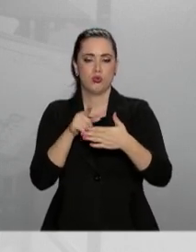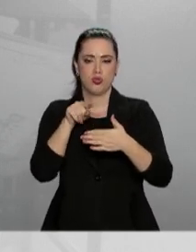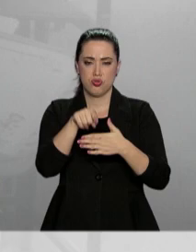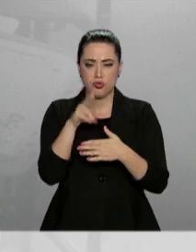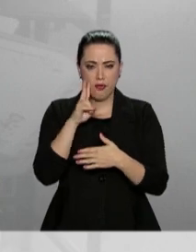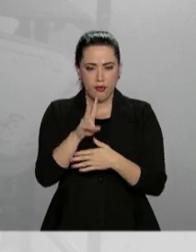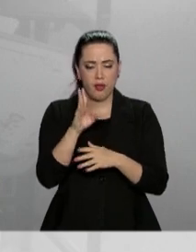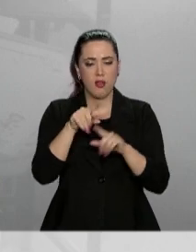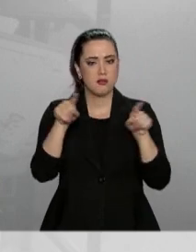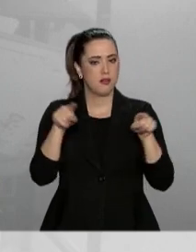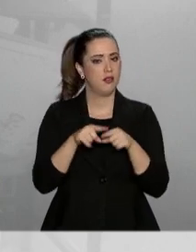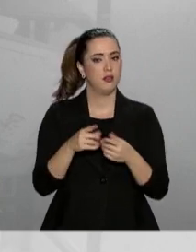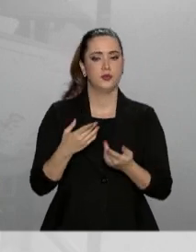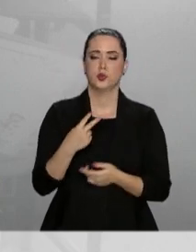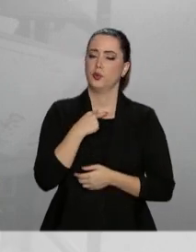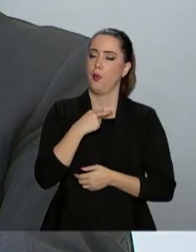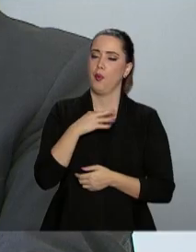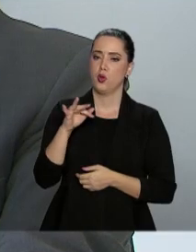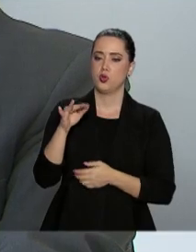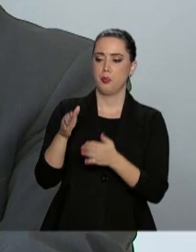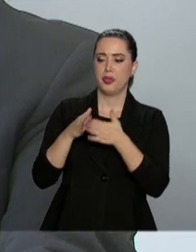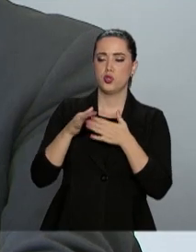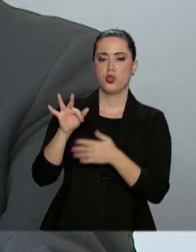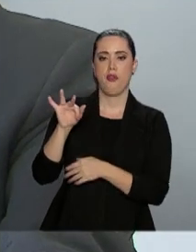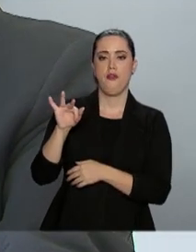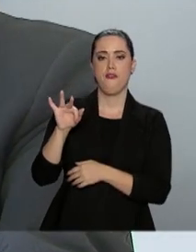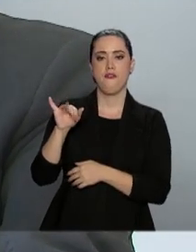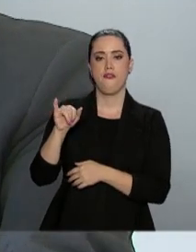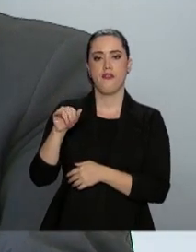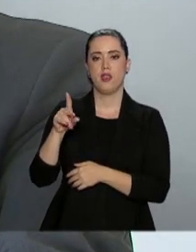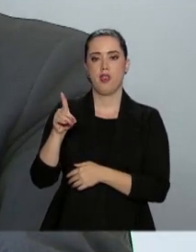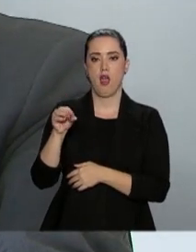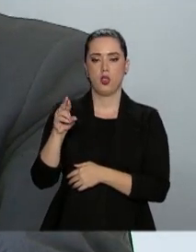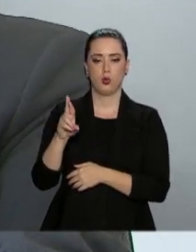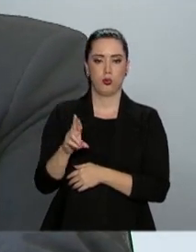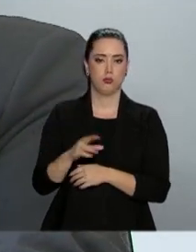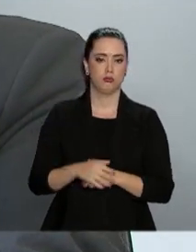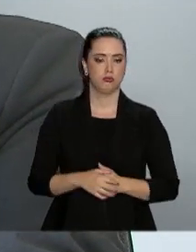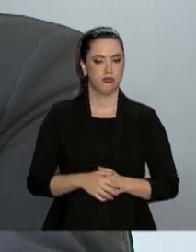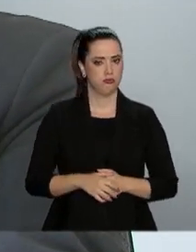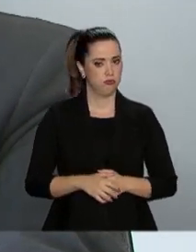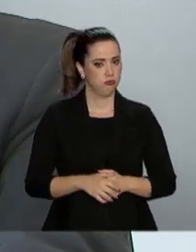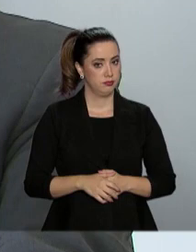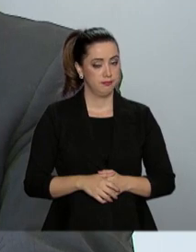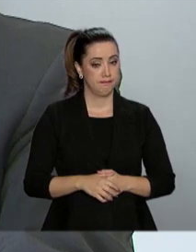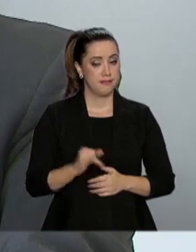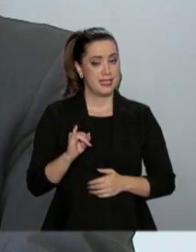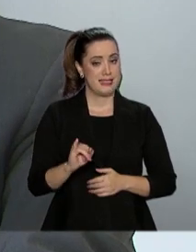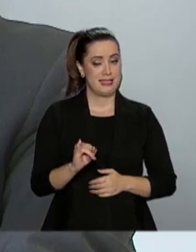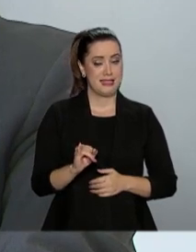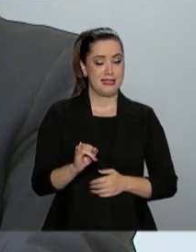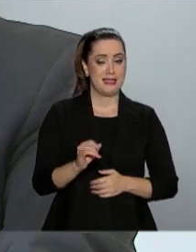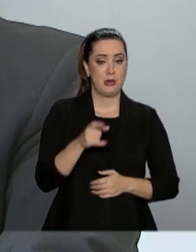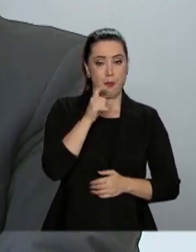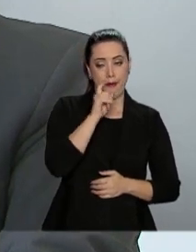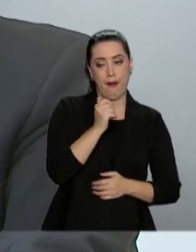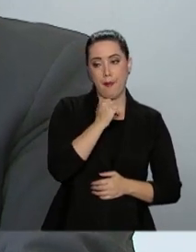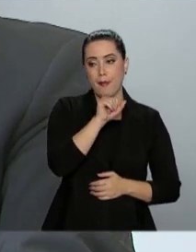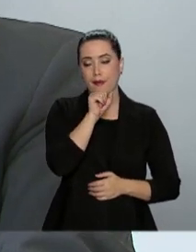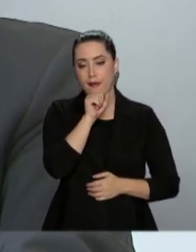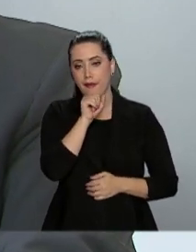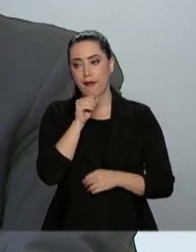fiador é uma prática abusiva. Se os pais não conseguirem resolver isso de uma maneira amigável, consensual,